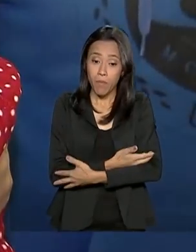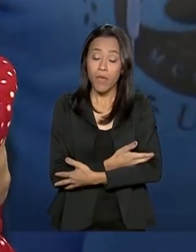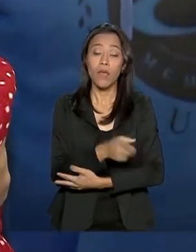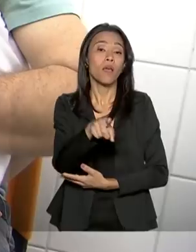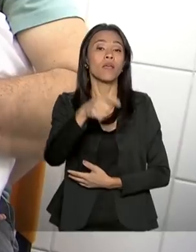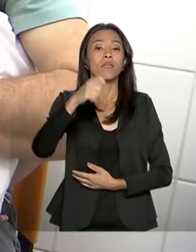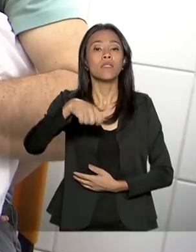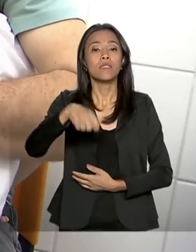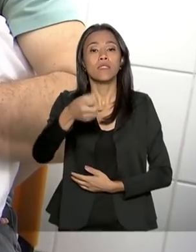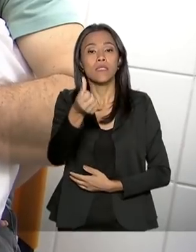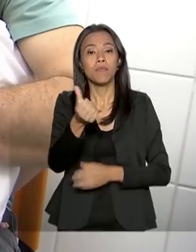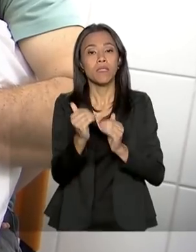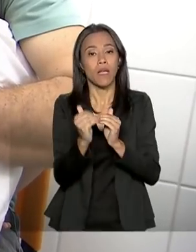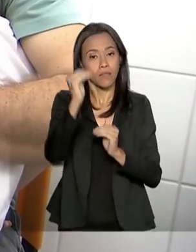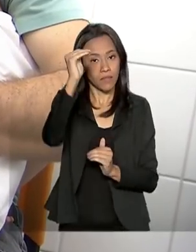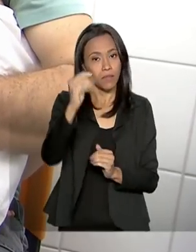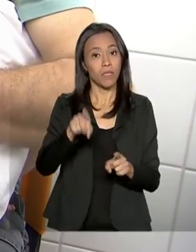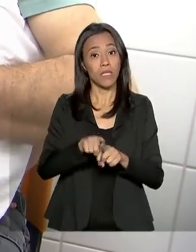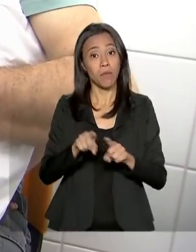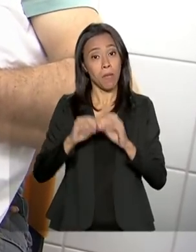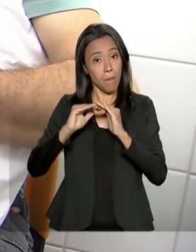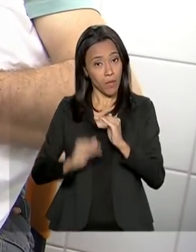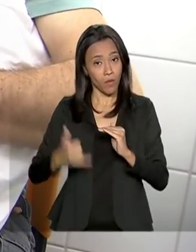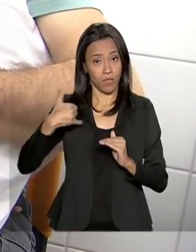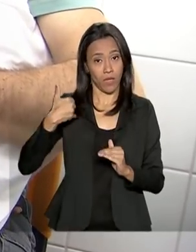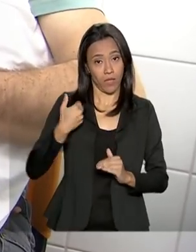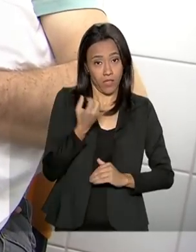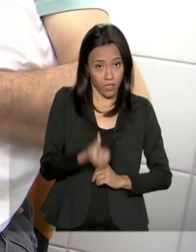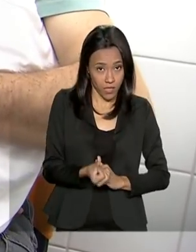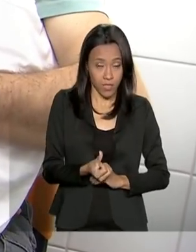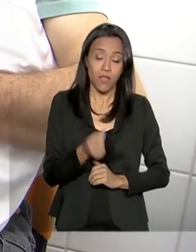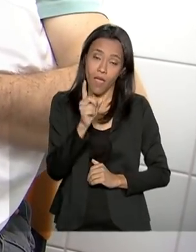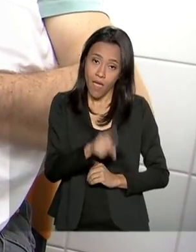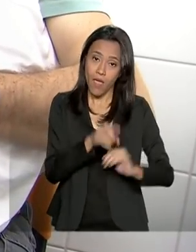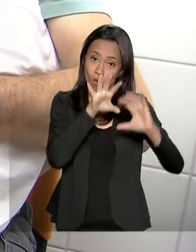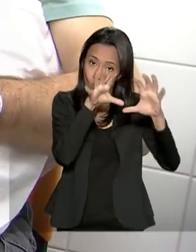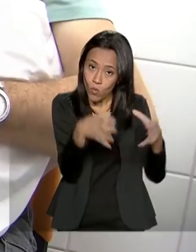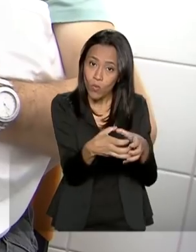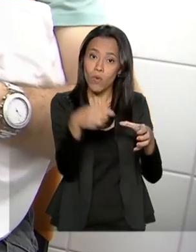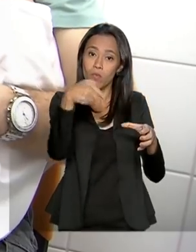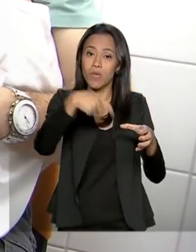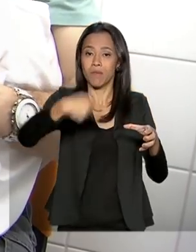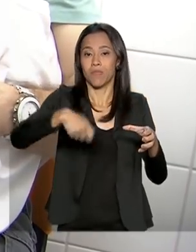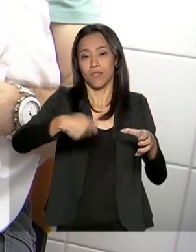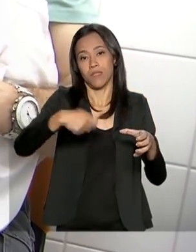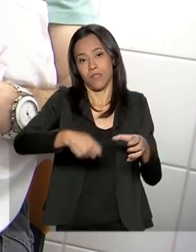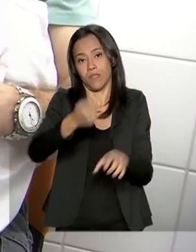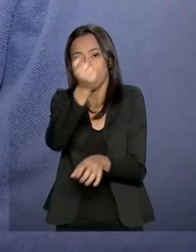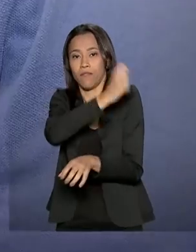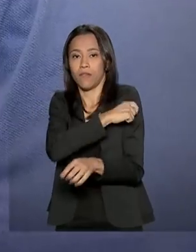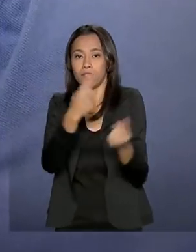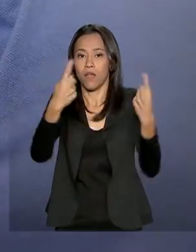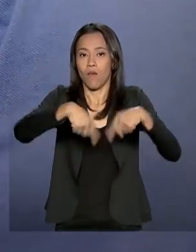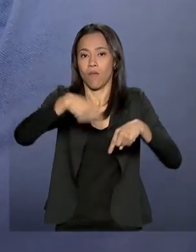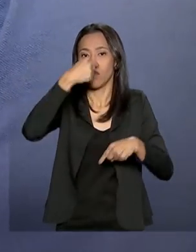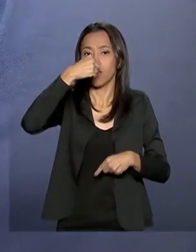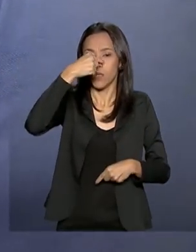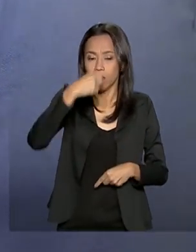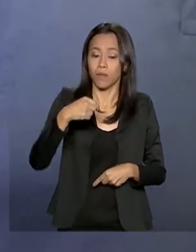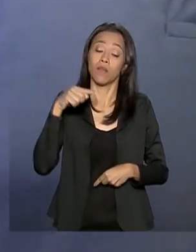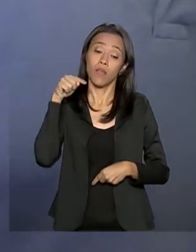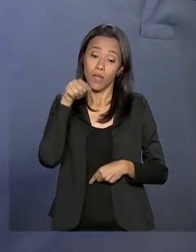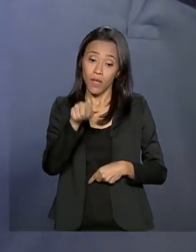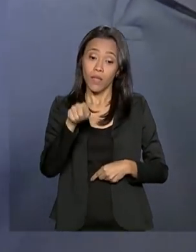de seis meses e crianças menores de seis anos estão entre as pessoas que devem ser vacinadas contra a gripe. O grupo